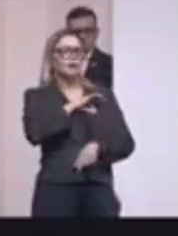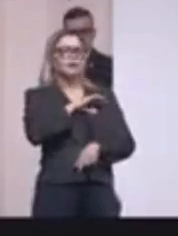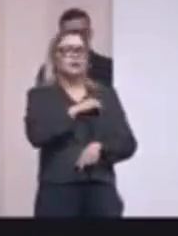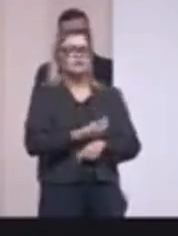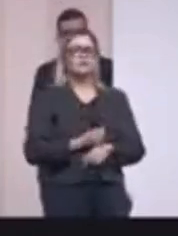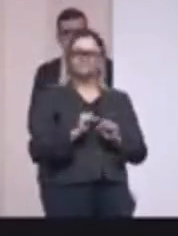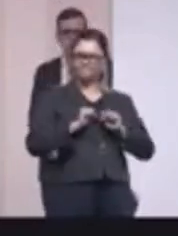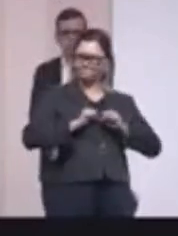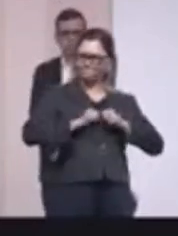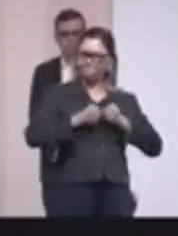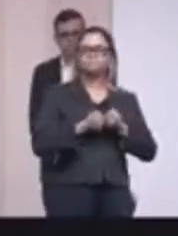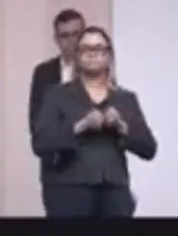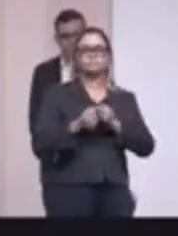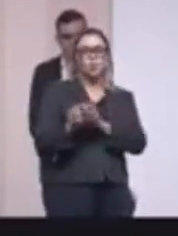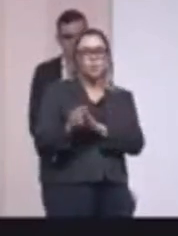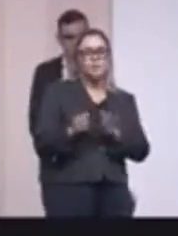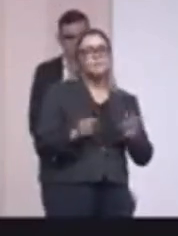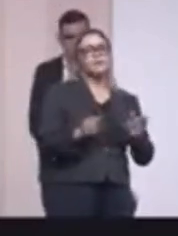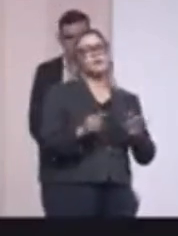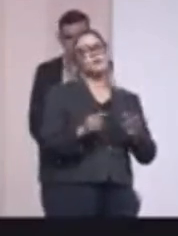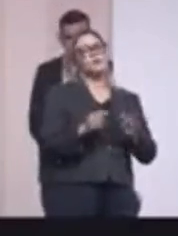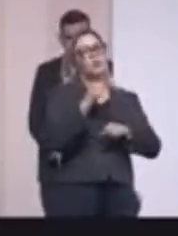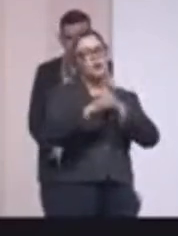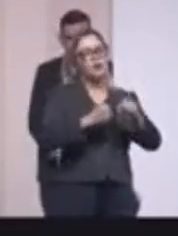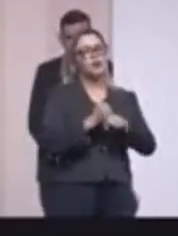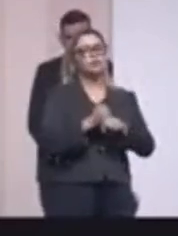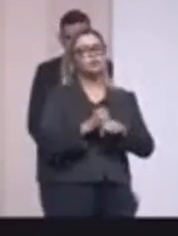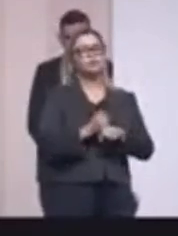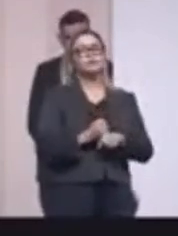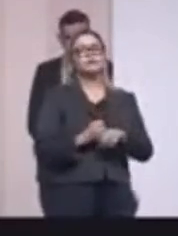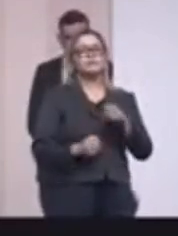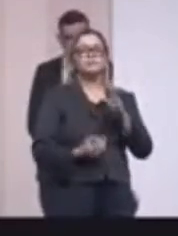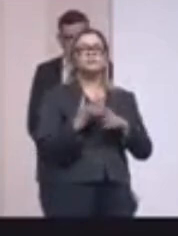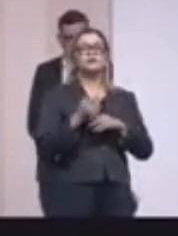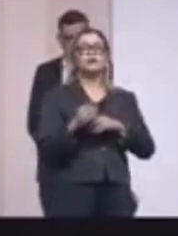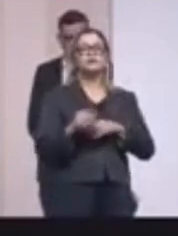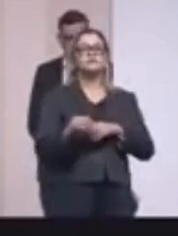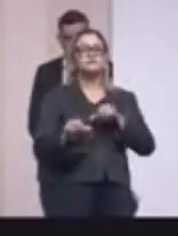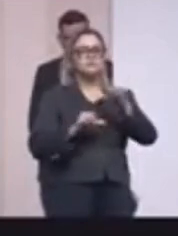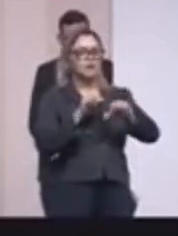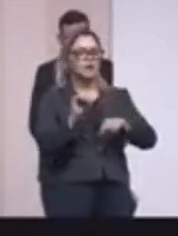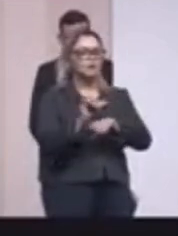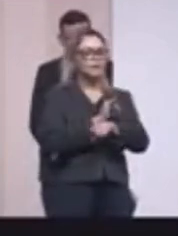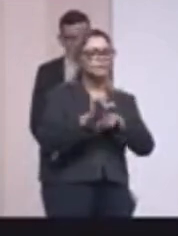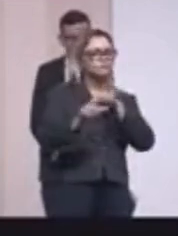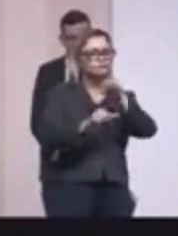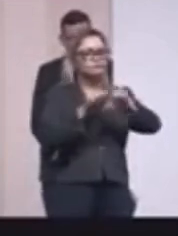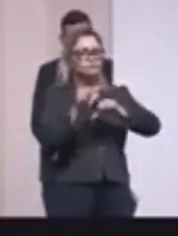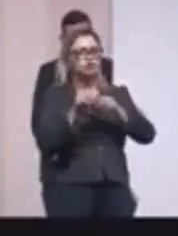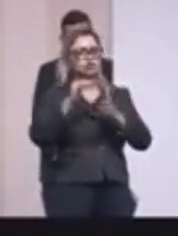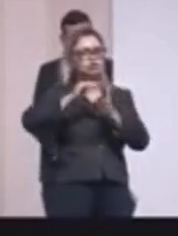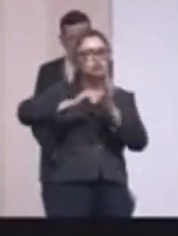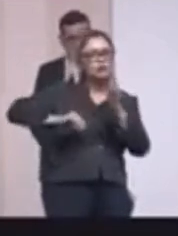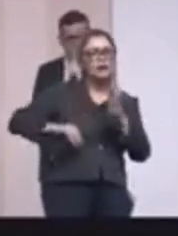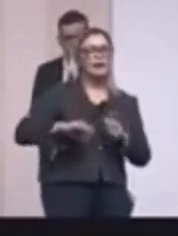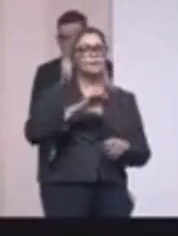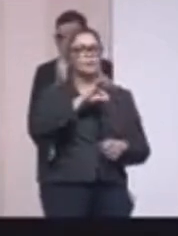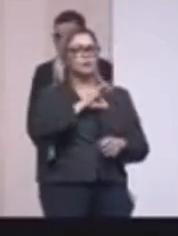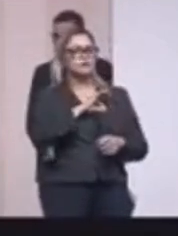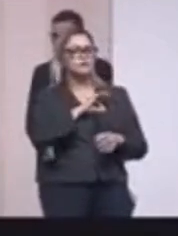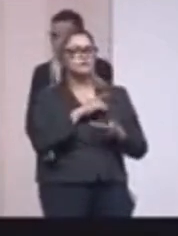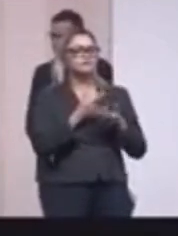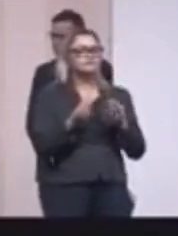houve um esforço grande no primeiro ano de mandato para que a gente pudesse fazer uma recomposição, tirar as polícias daquelas